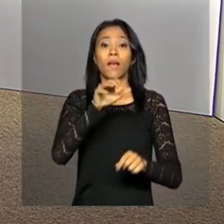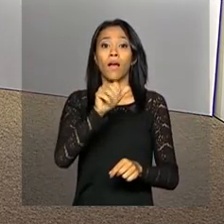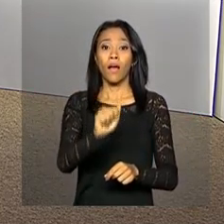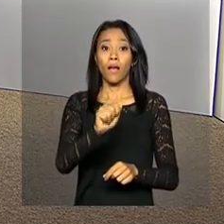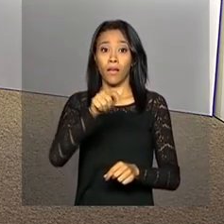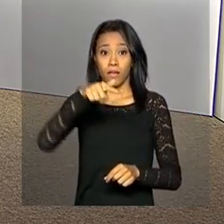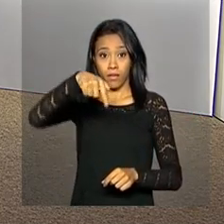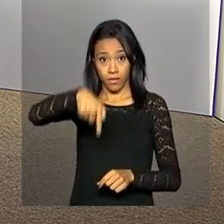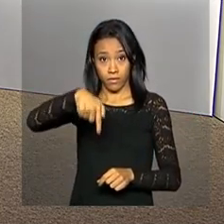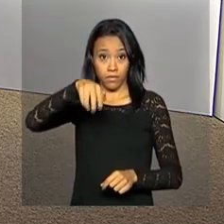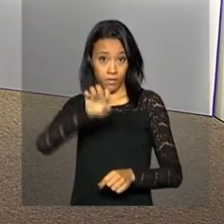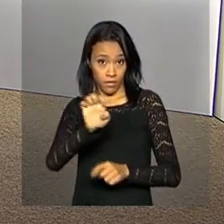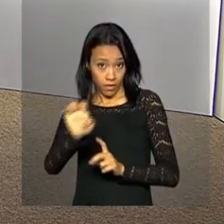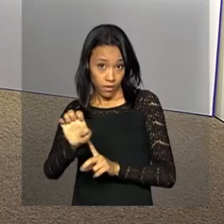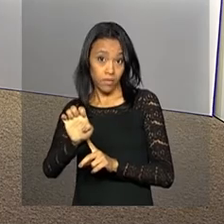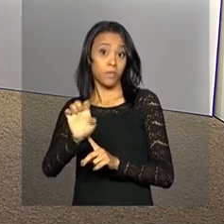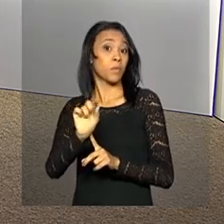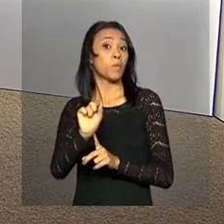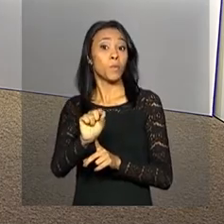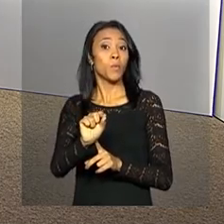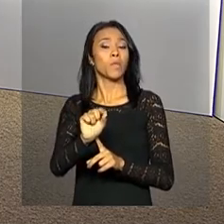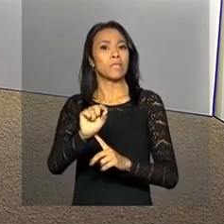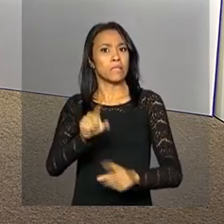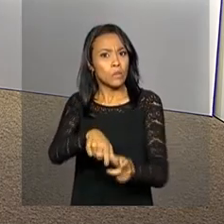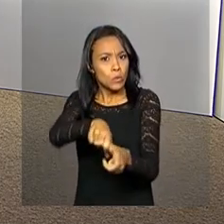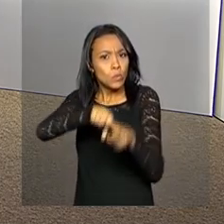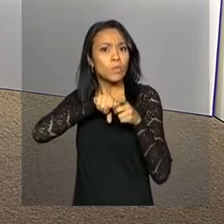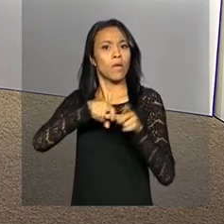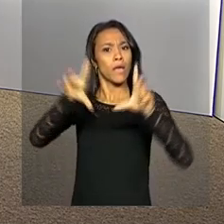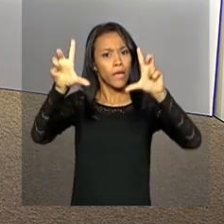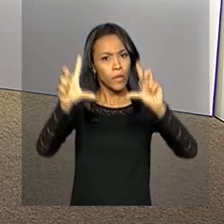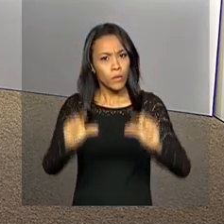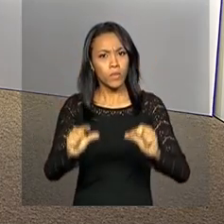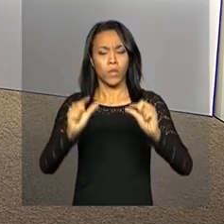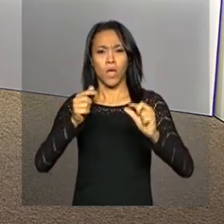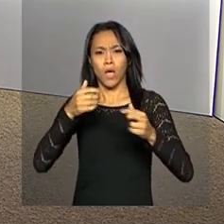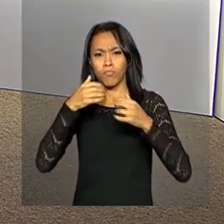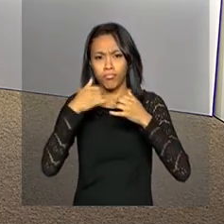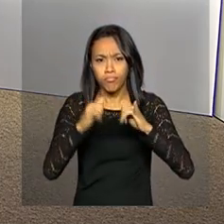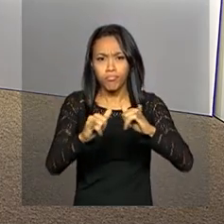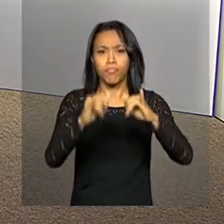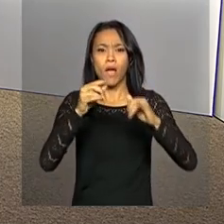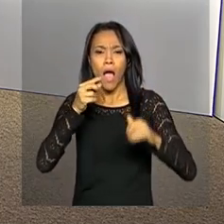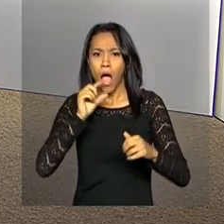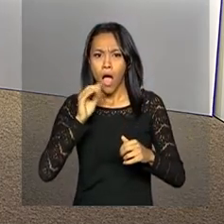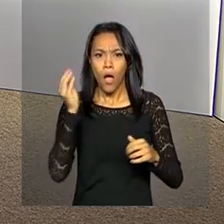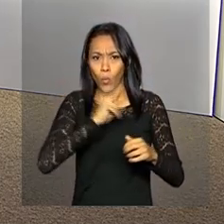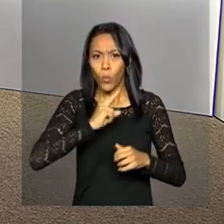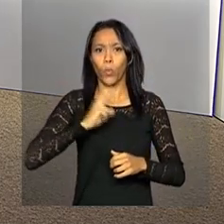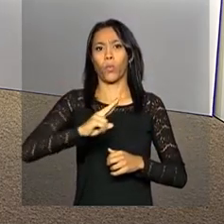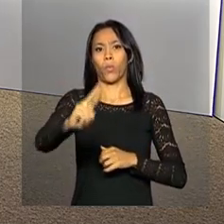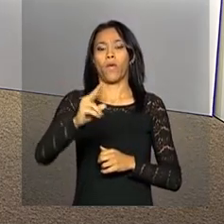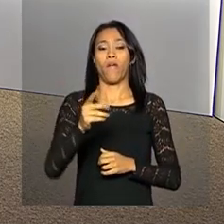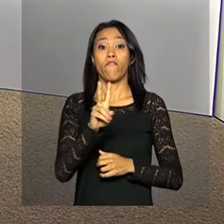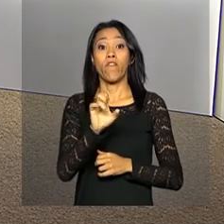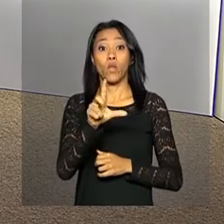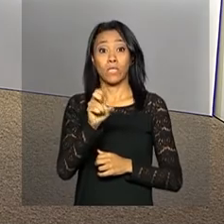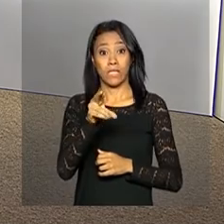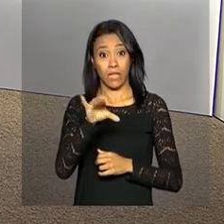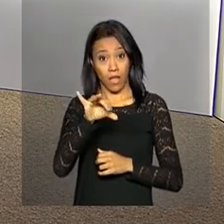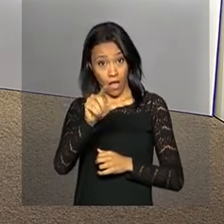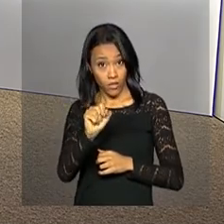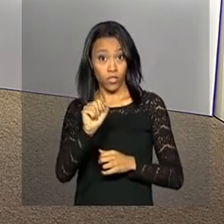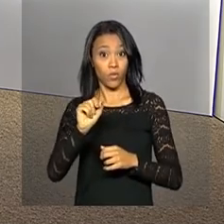de Telecomunicações, a Anatel, suspendeu a redução da velocidade da banda larga fixa após o término da